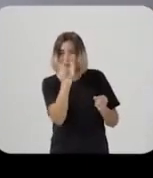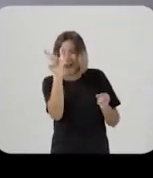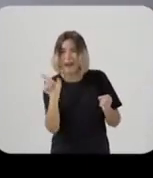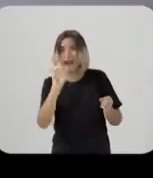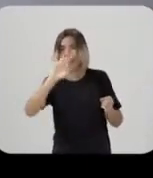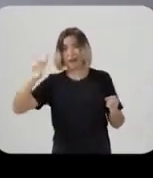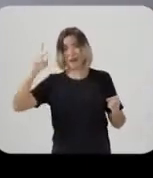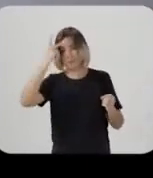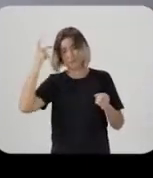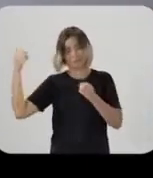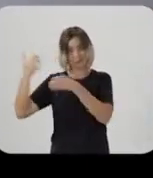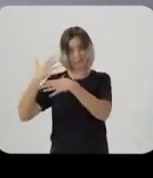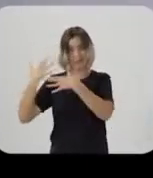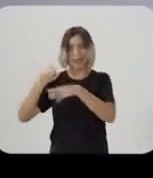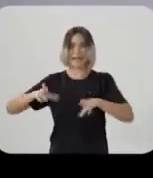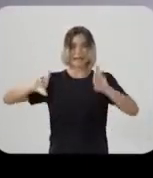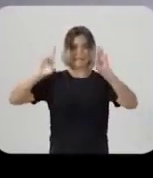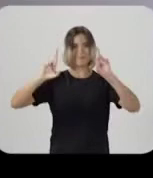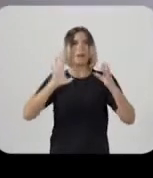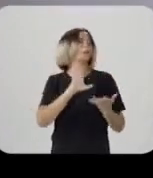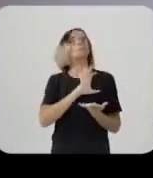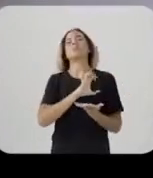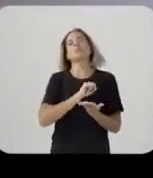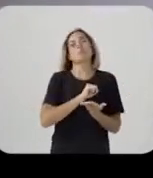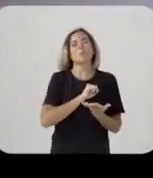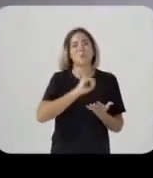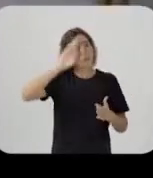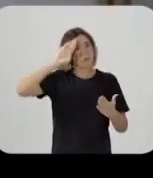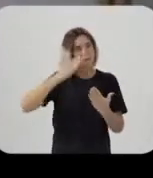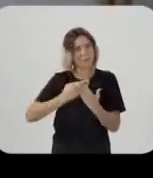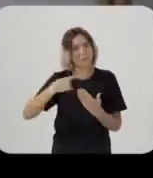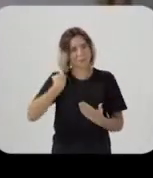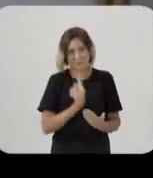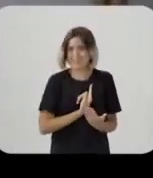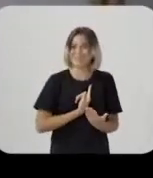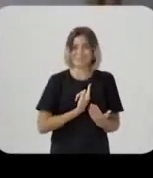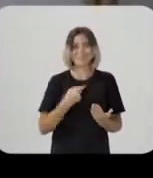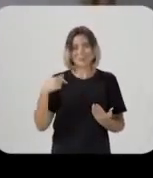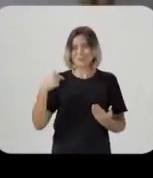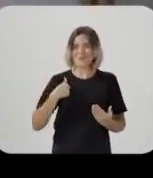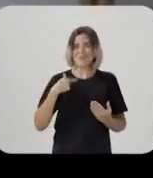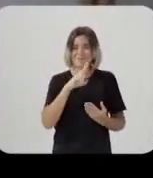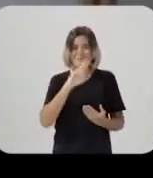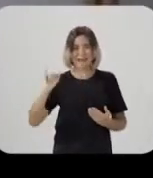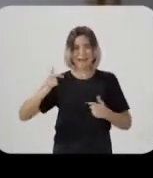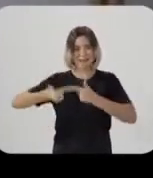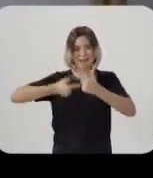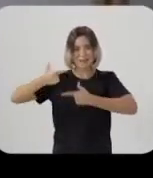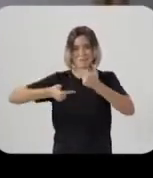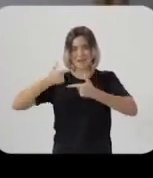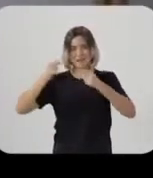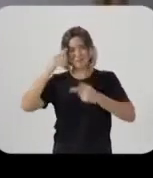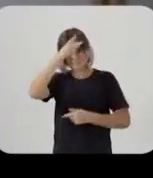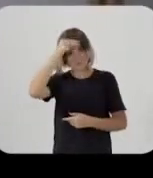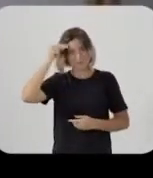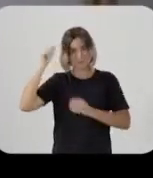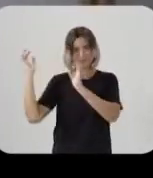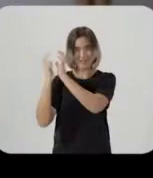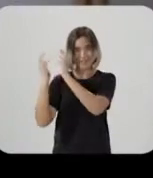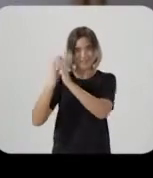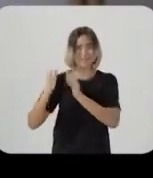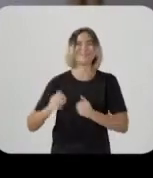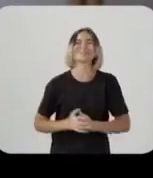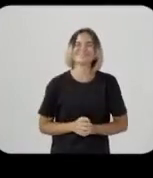cada um e cada uma da nossa cidade com esperança e com muito amor. Confie na gente. Nós vamos fazer um grande trabalho à frente da